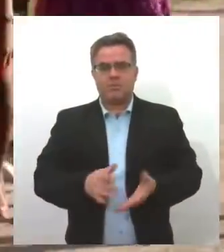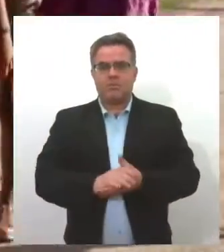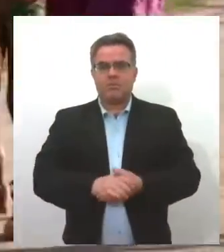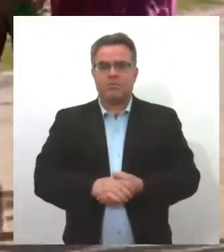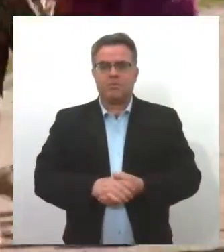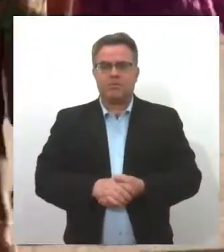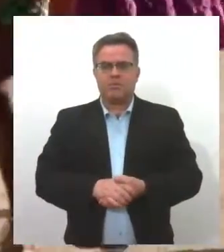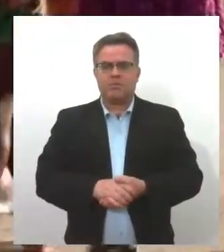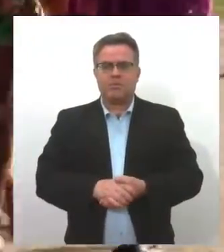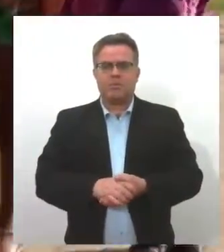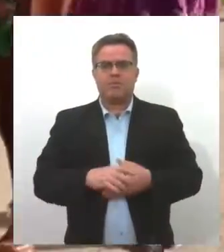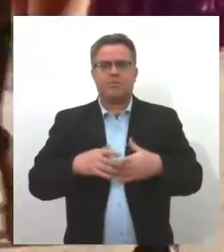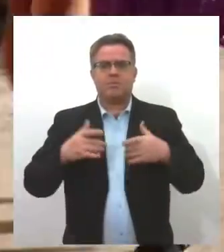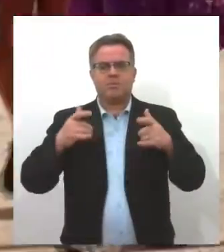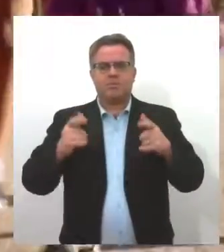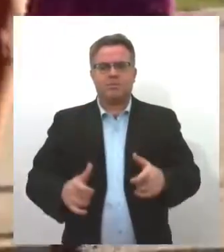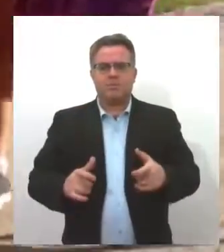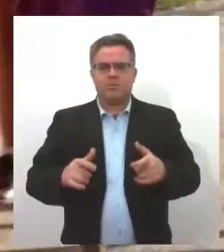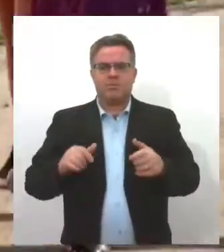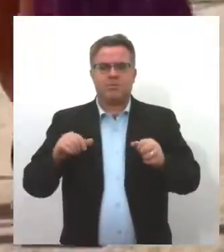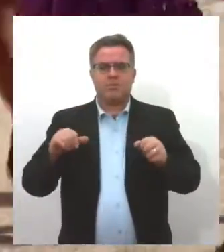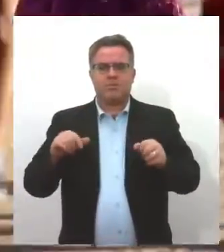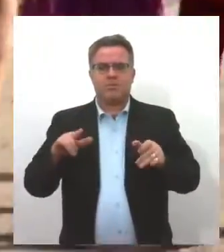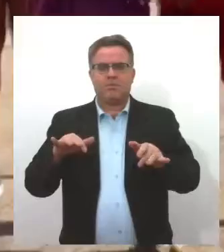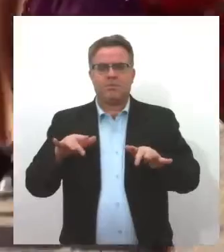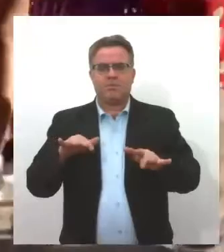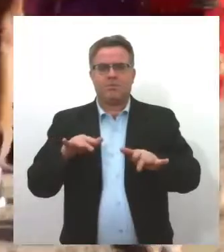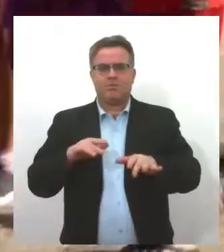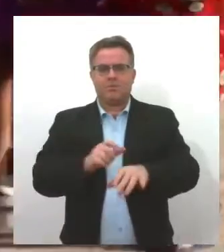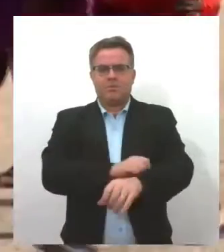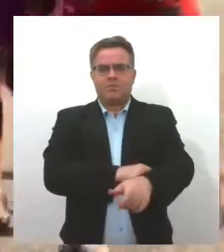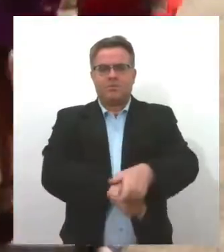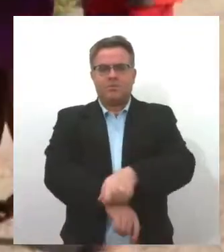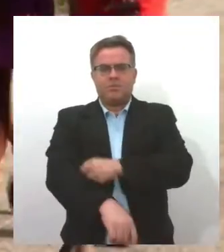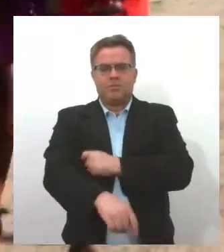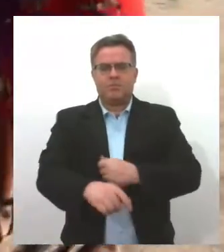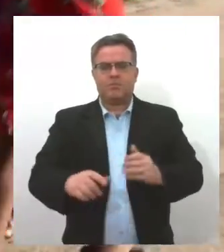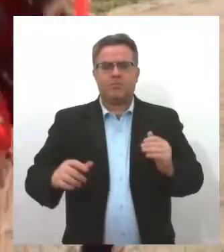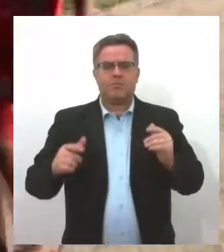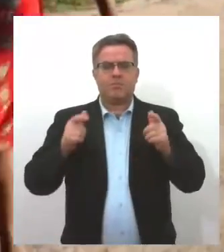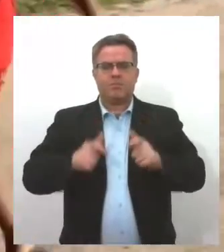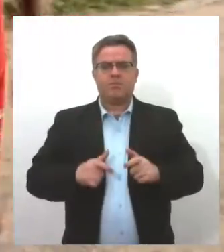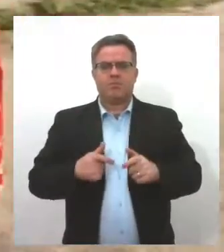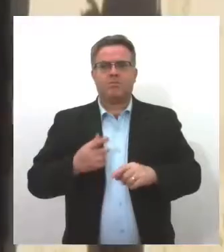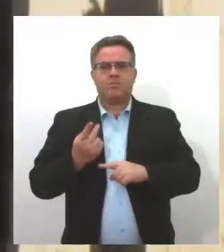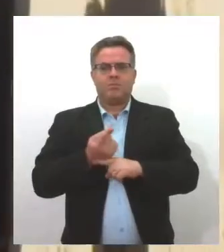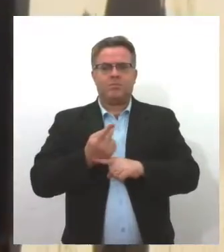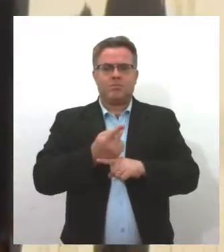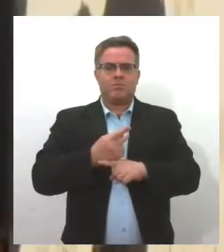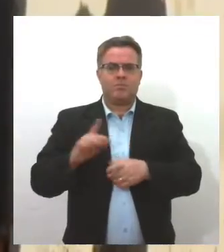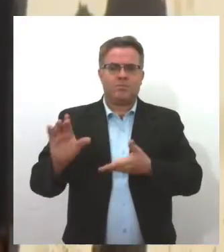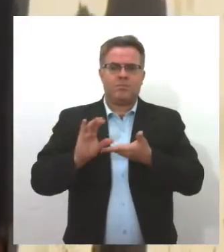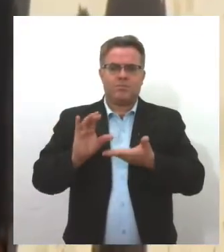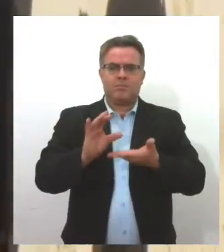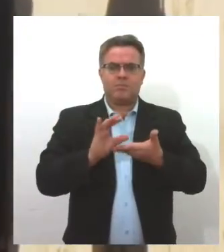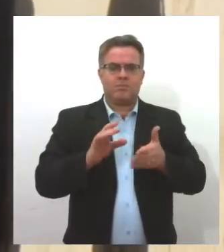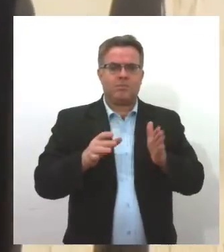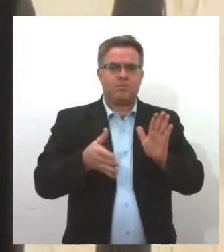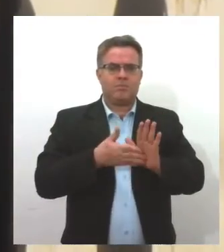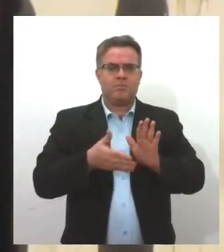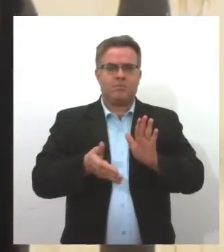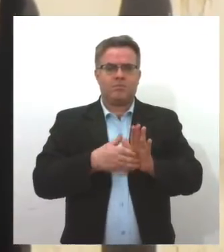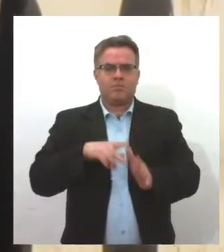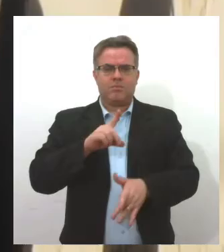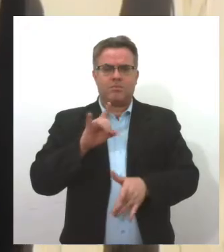A ONG Crescer arregaçou as mangas e decidiu em busca de parcerias para proporcionar um dia